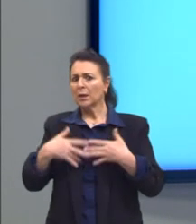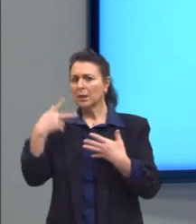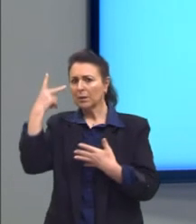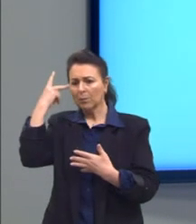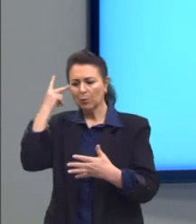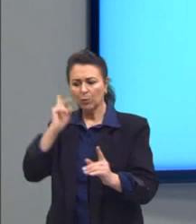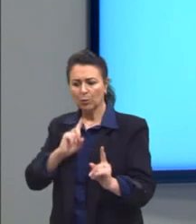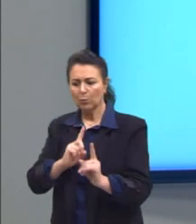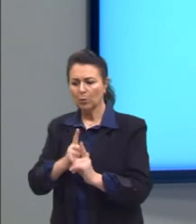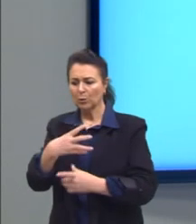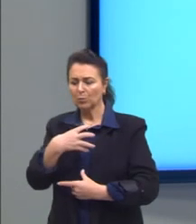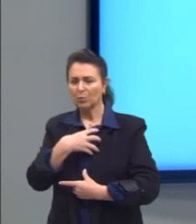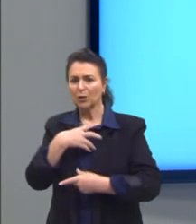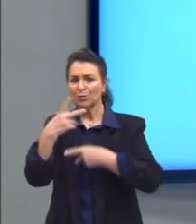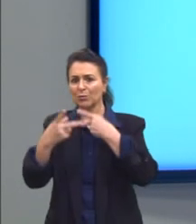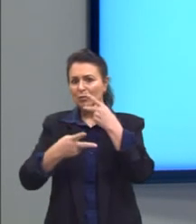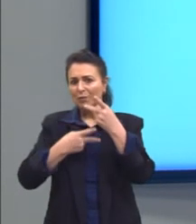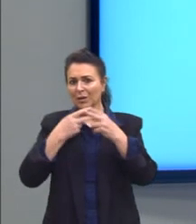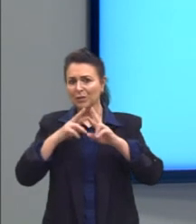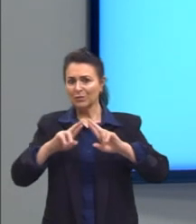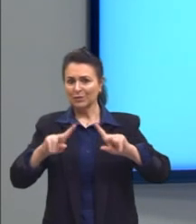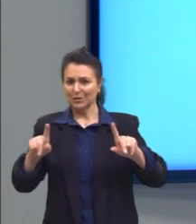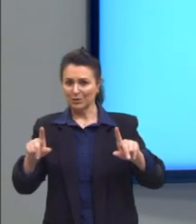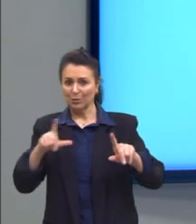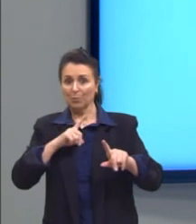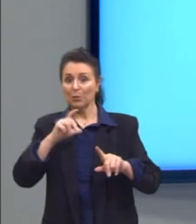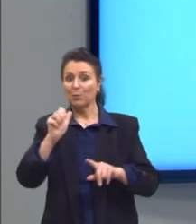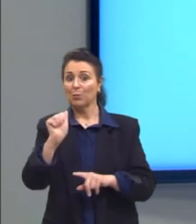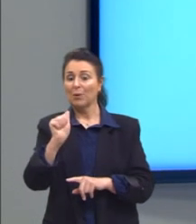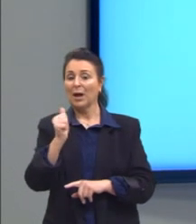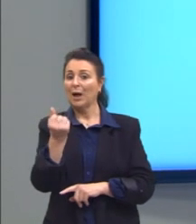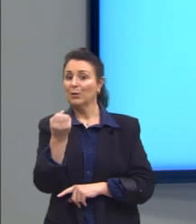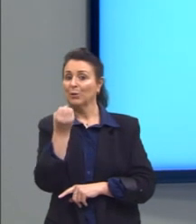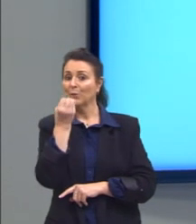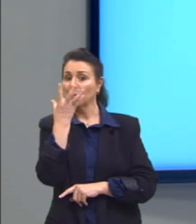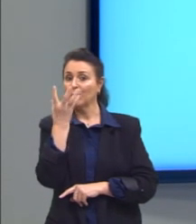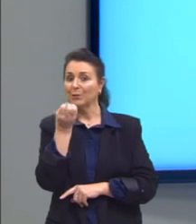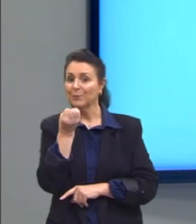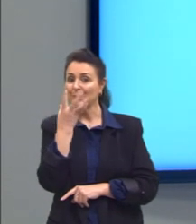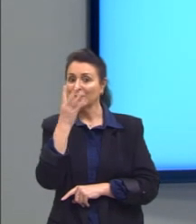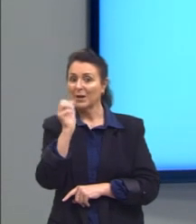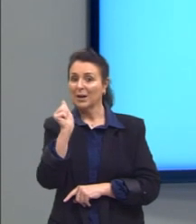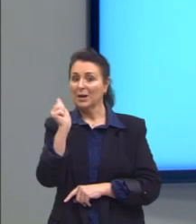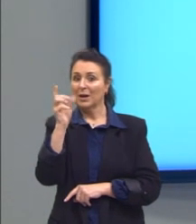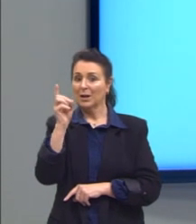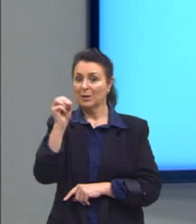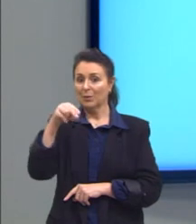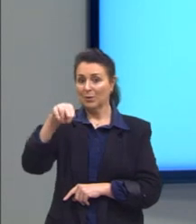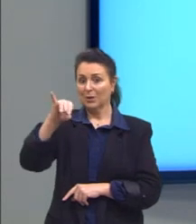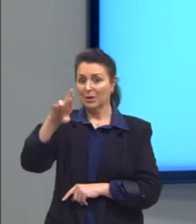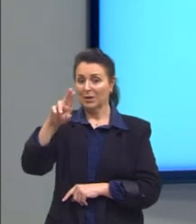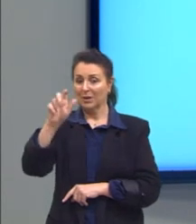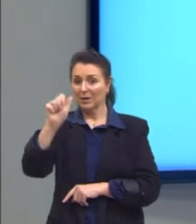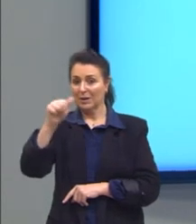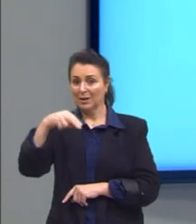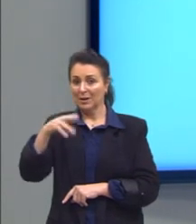distintos, como o de Adonira Barbosa, que eternizou em suas composições o sotaque típico de um filho